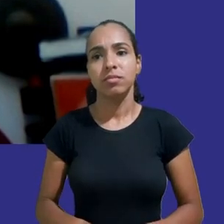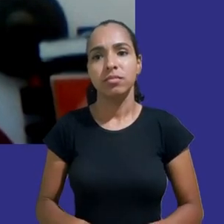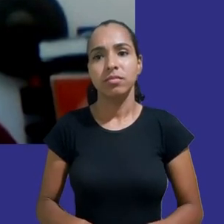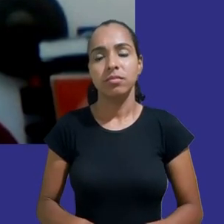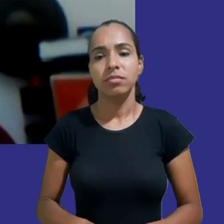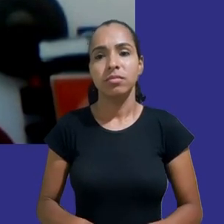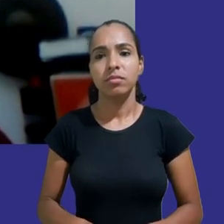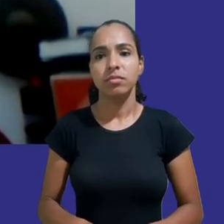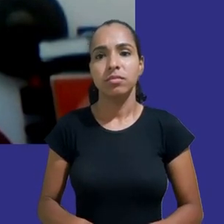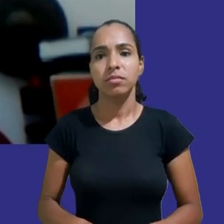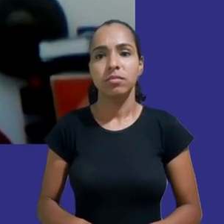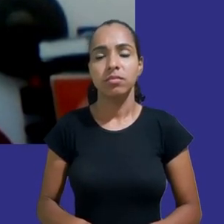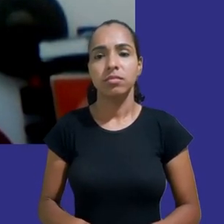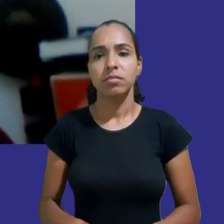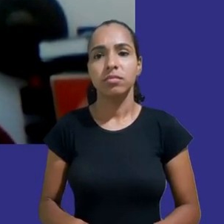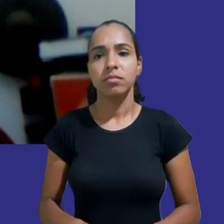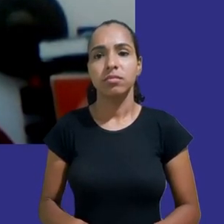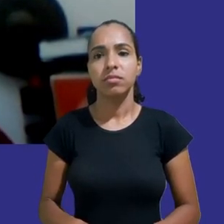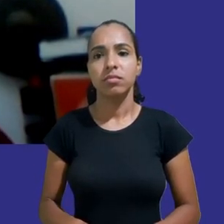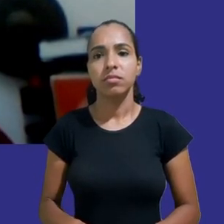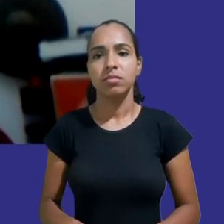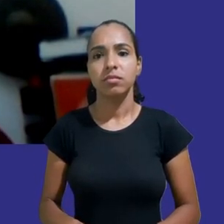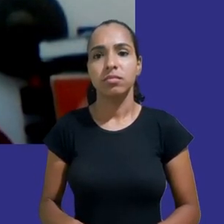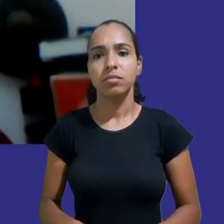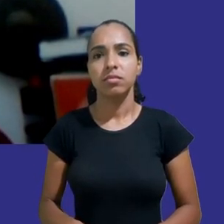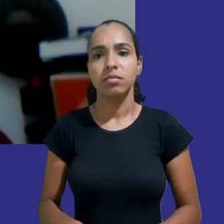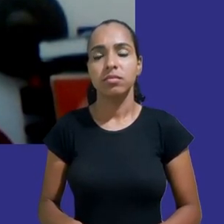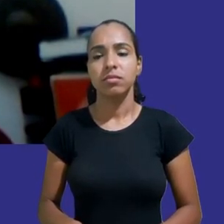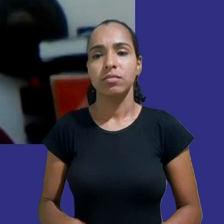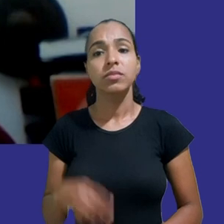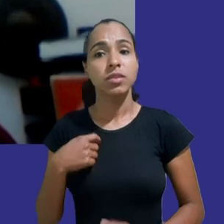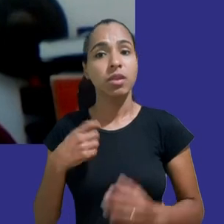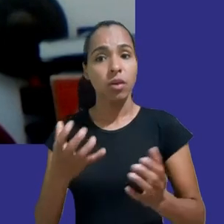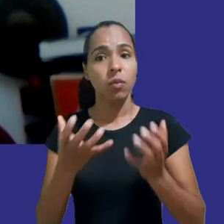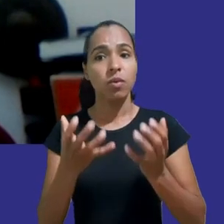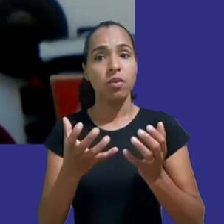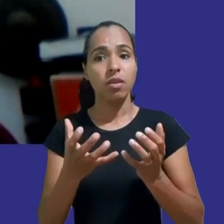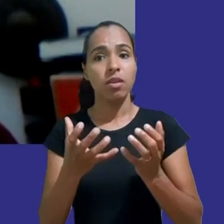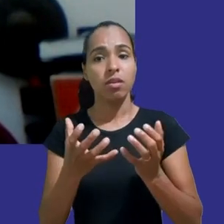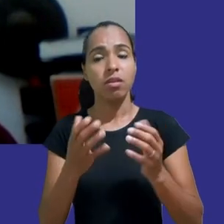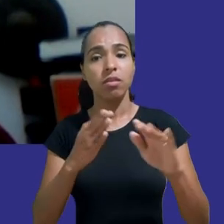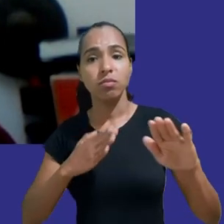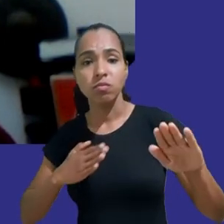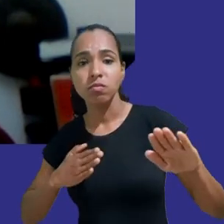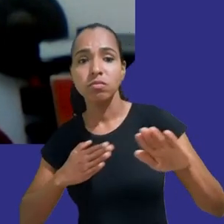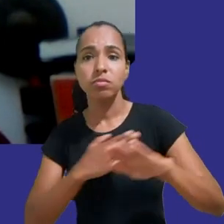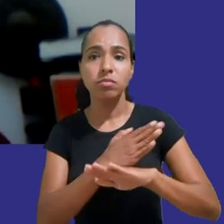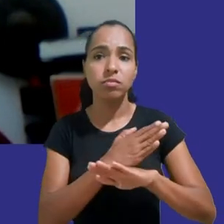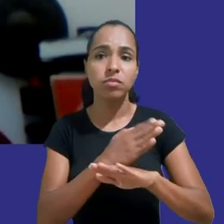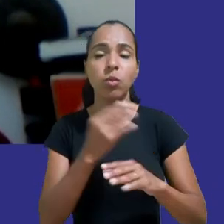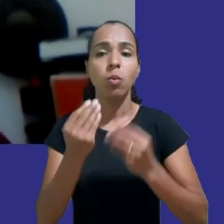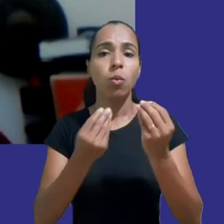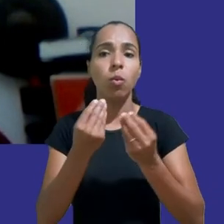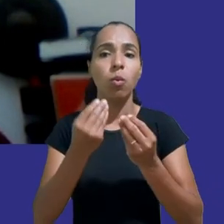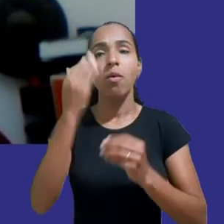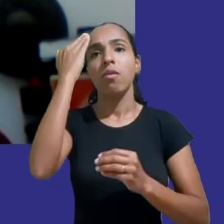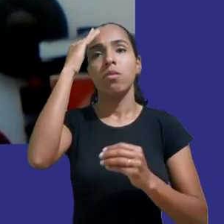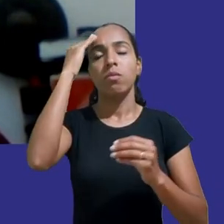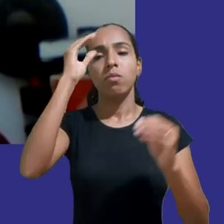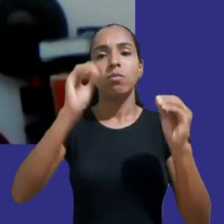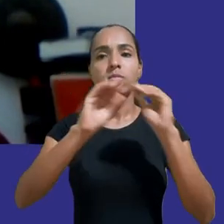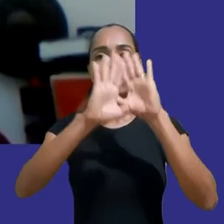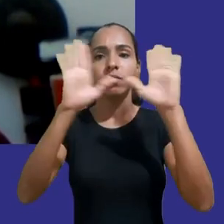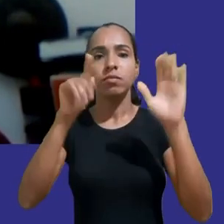Espero que com este processo possamos obter uma definição mais clara por parte dos tribunais de como as